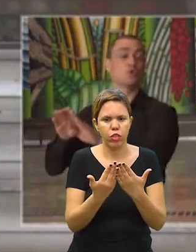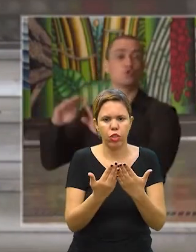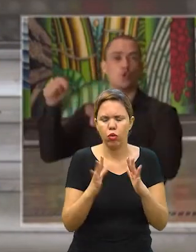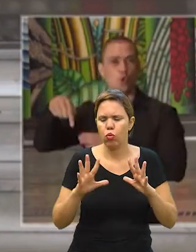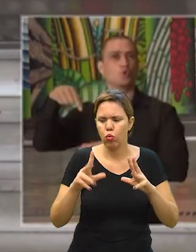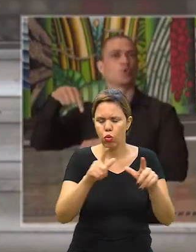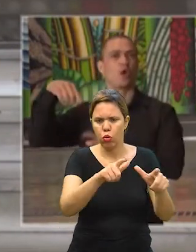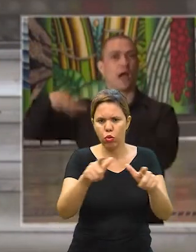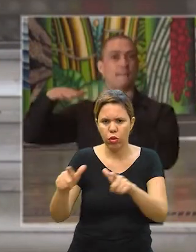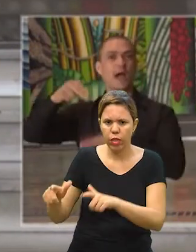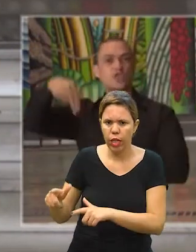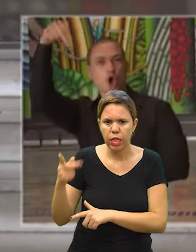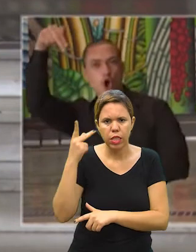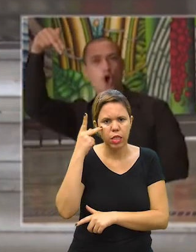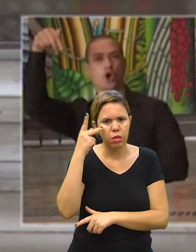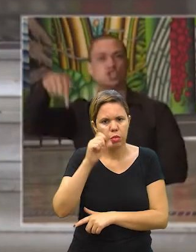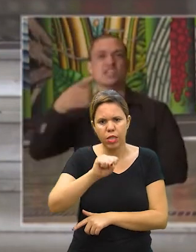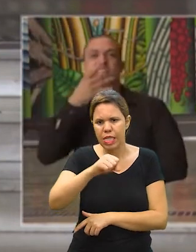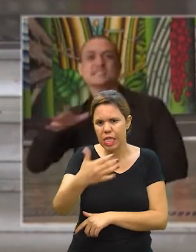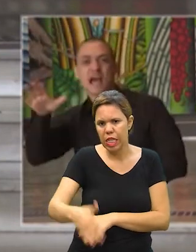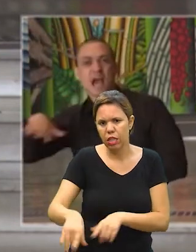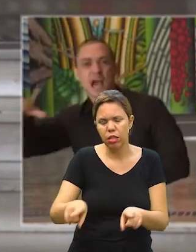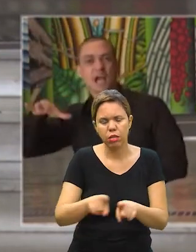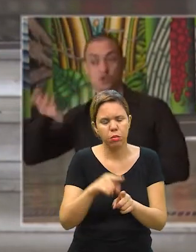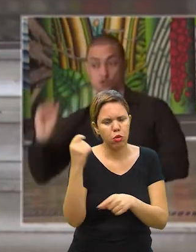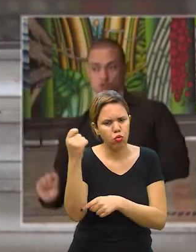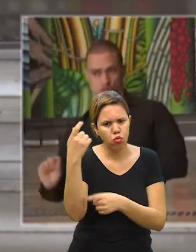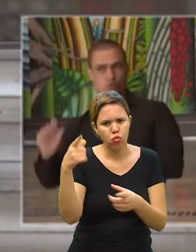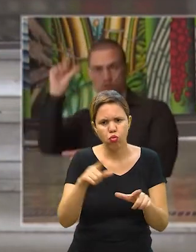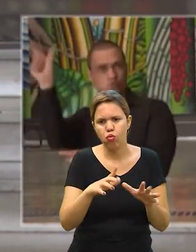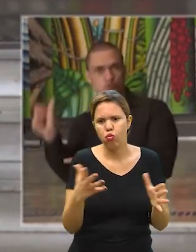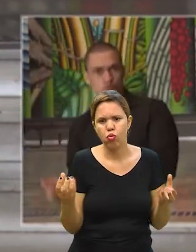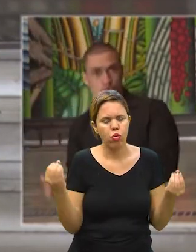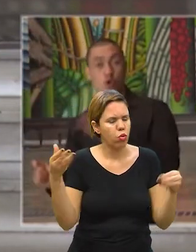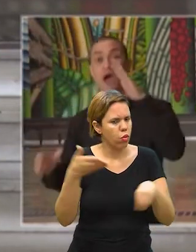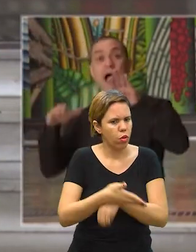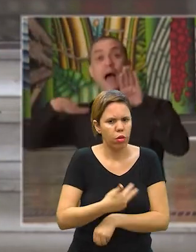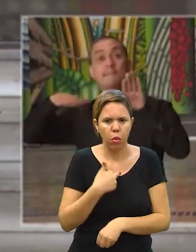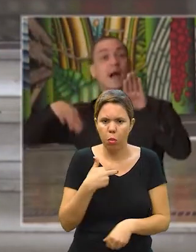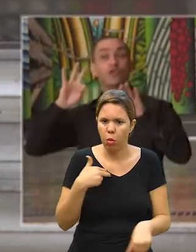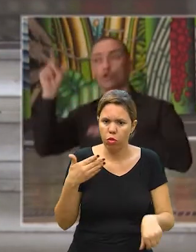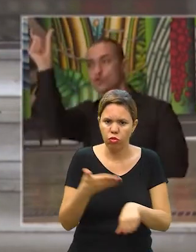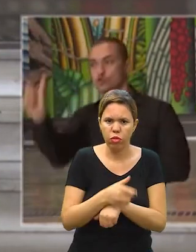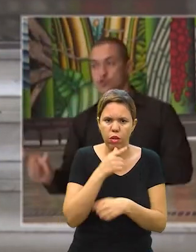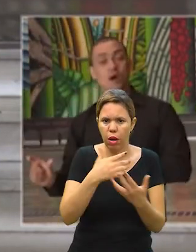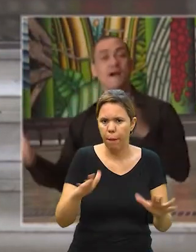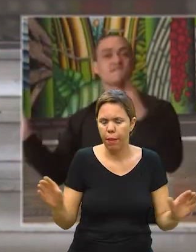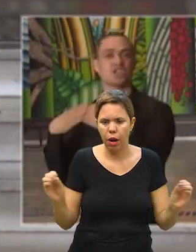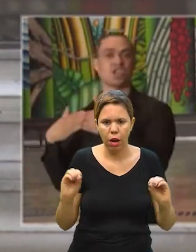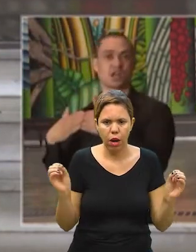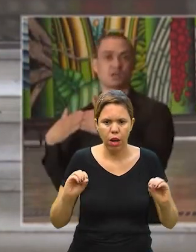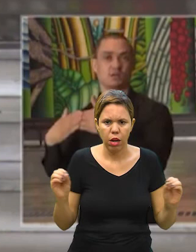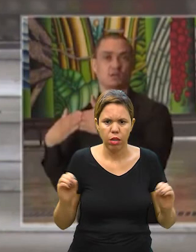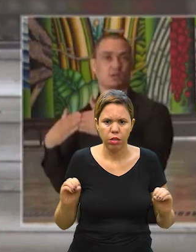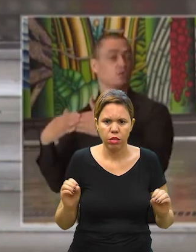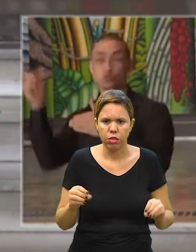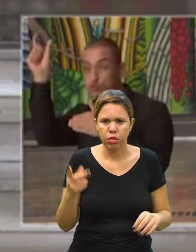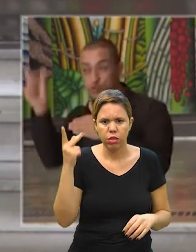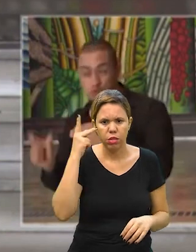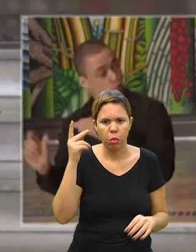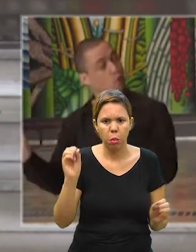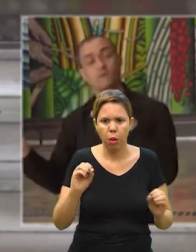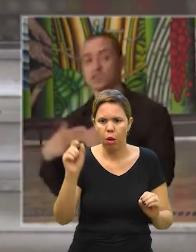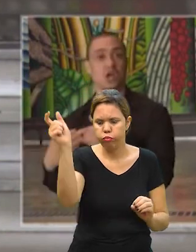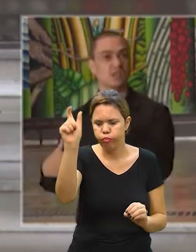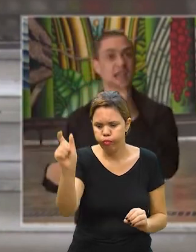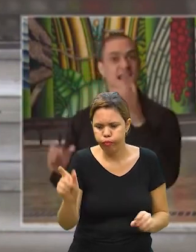litoral norte, da Baixada Santista e do litoral sul. Nenhum acesso às praias do litoral de São